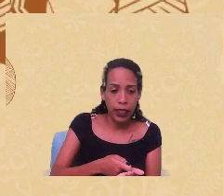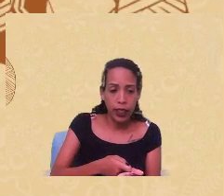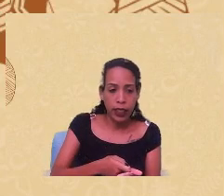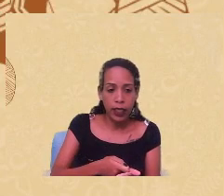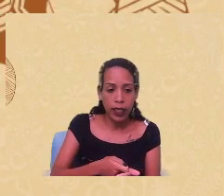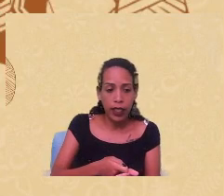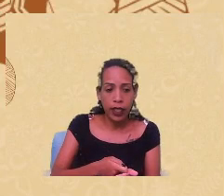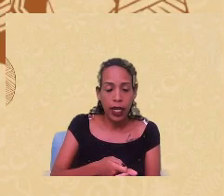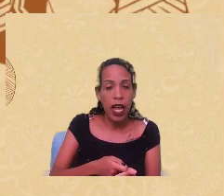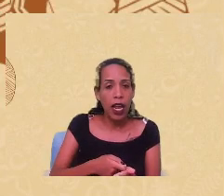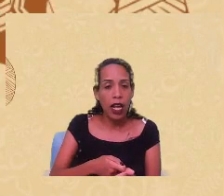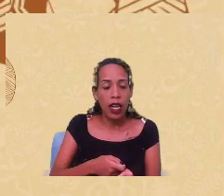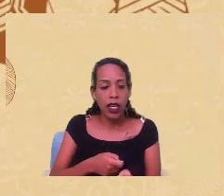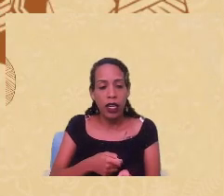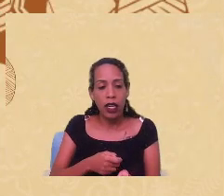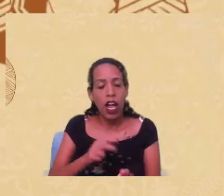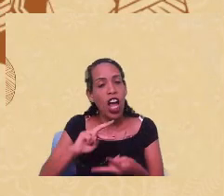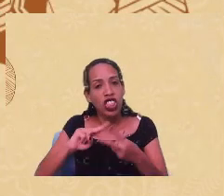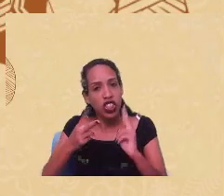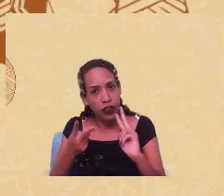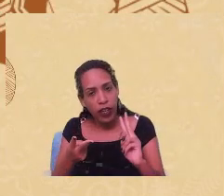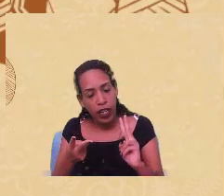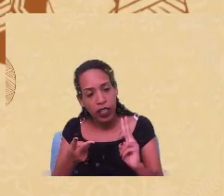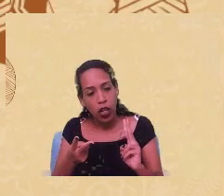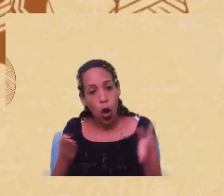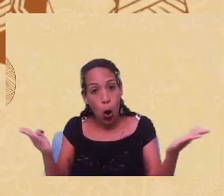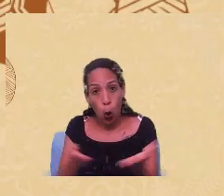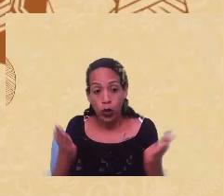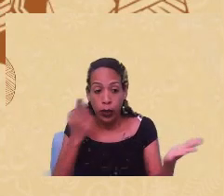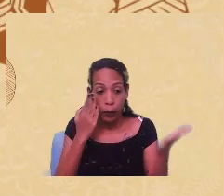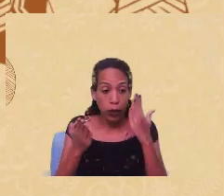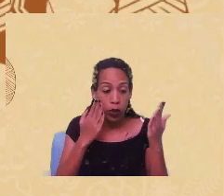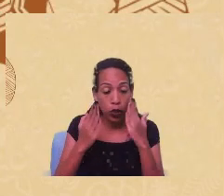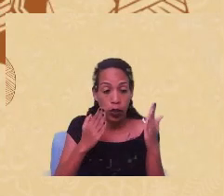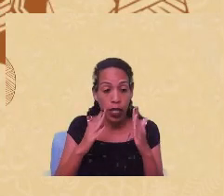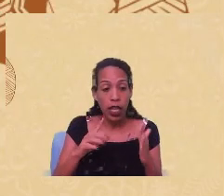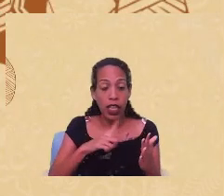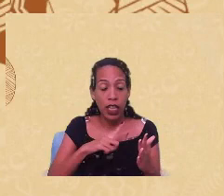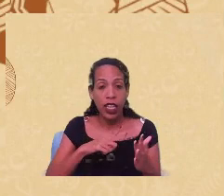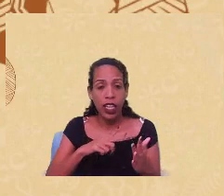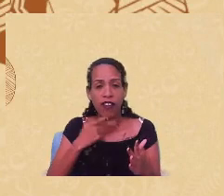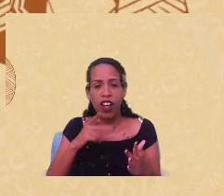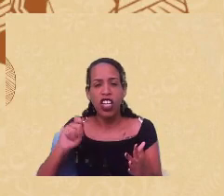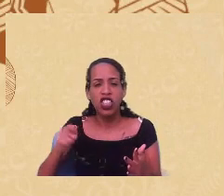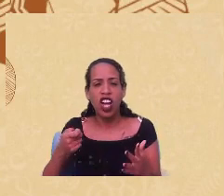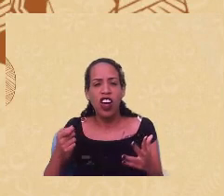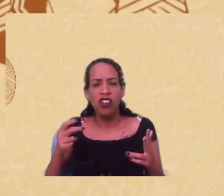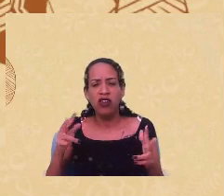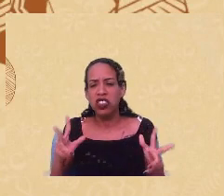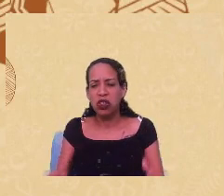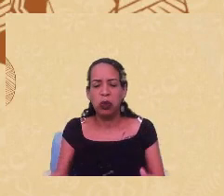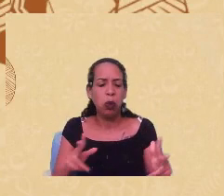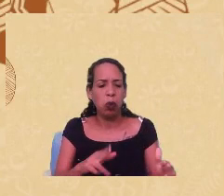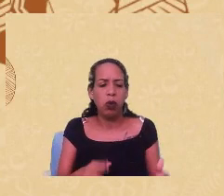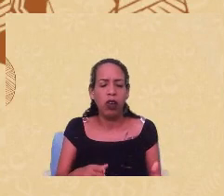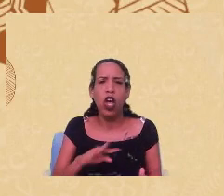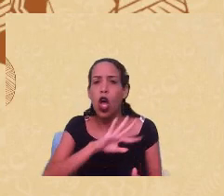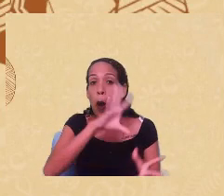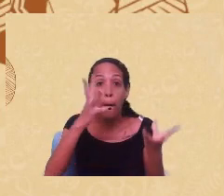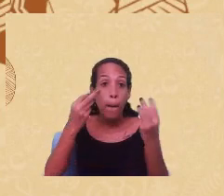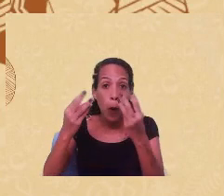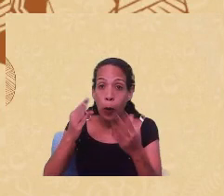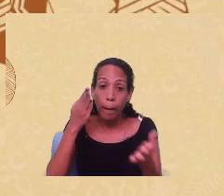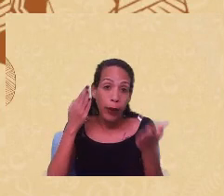afirmar a diferença. Hoje, a psicologia tem debatido muito a chave do comum. Muitas psicologias têm debatido a chave do comum.